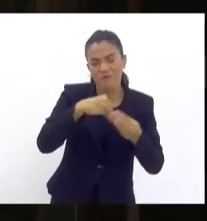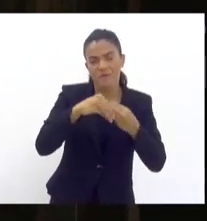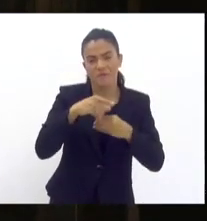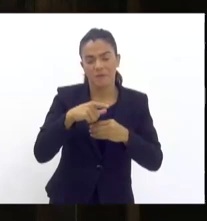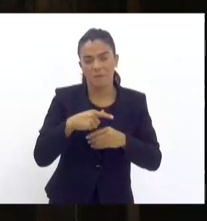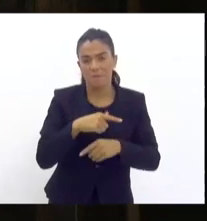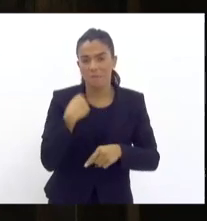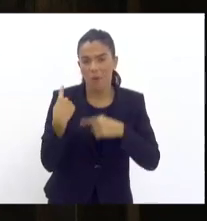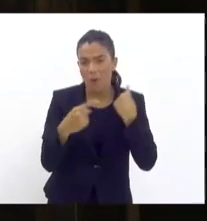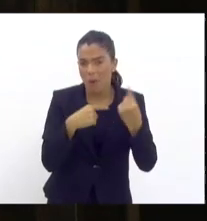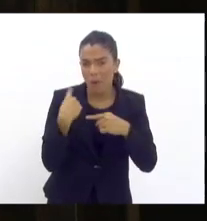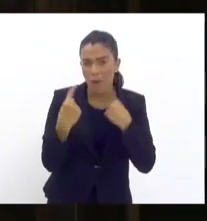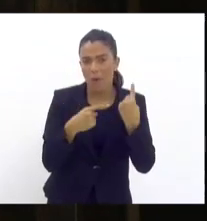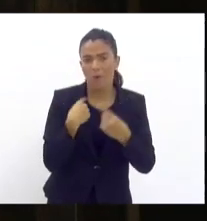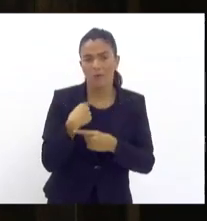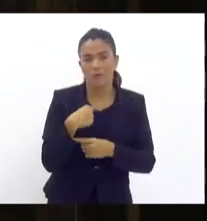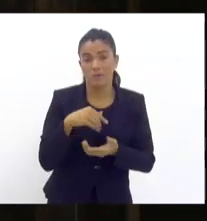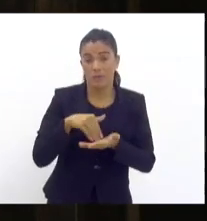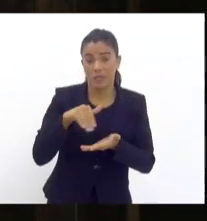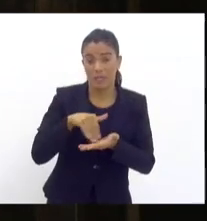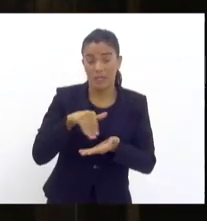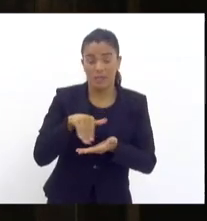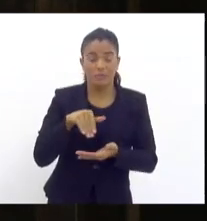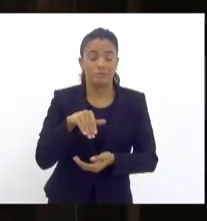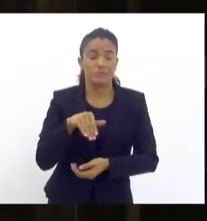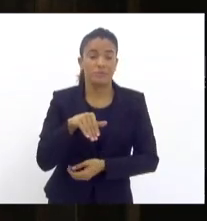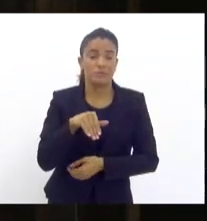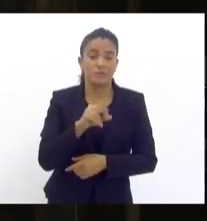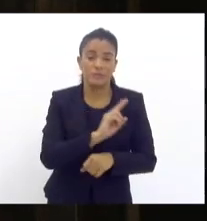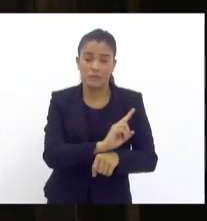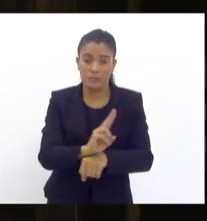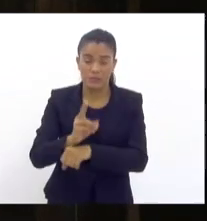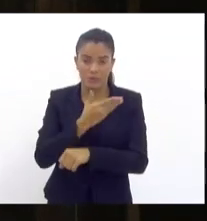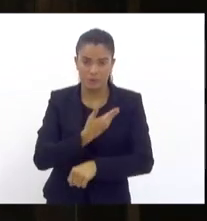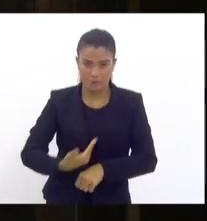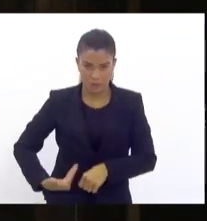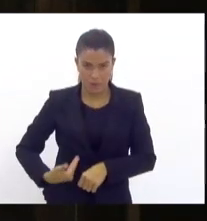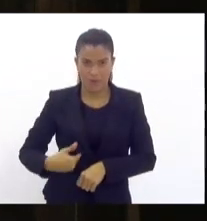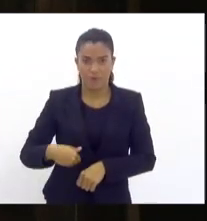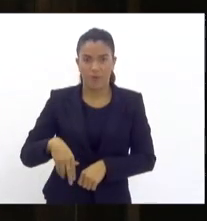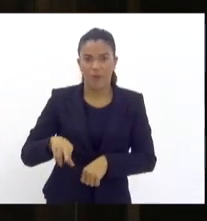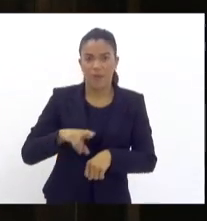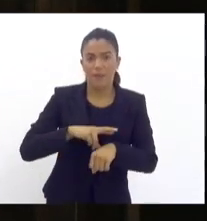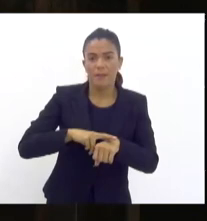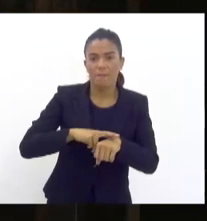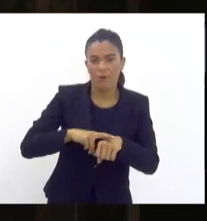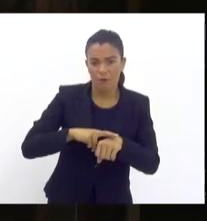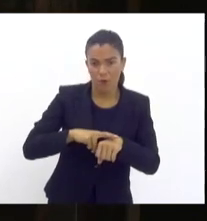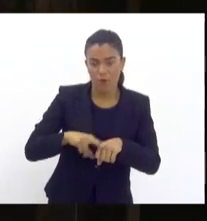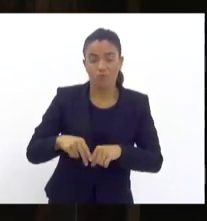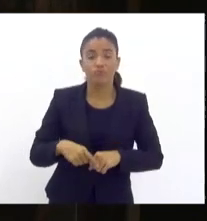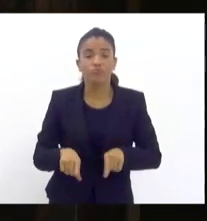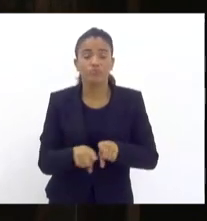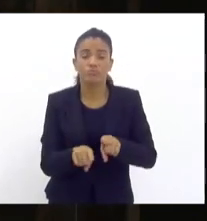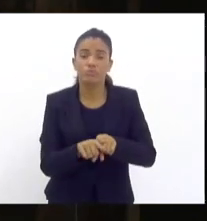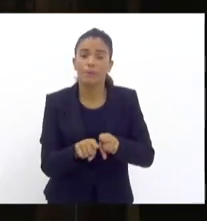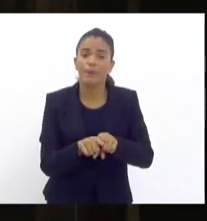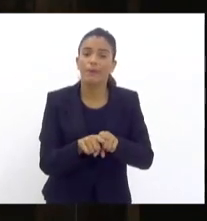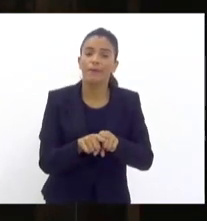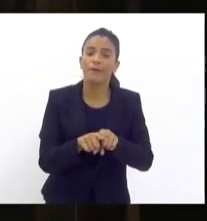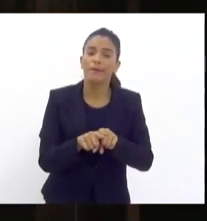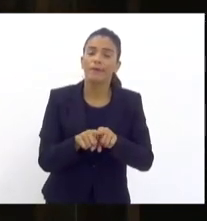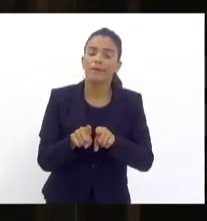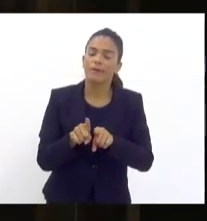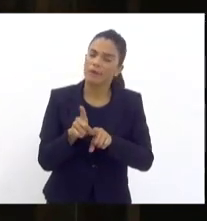do secretário da Segurança Pública de Belfort Roche, de uma diretora de escola, e continuou implantando